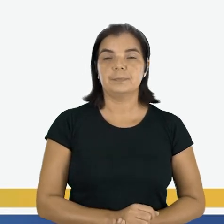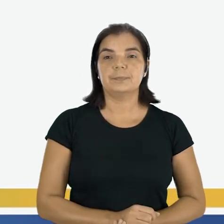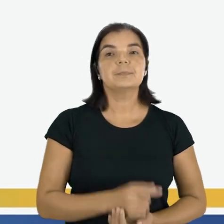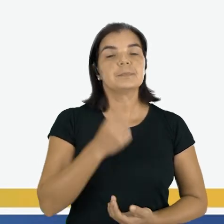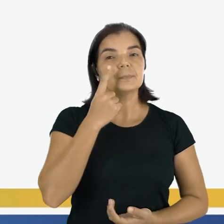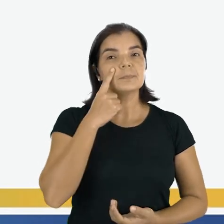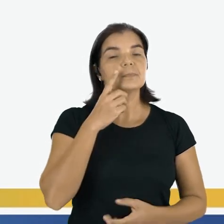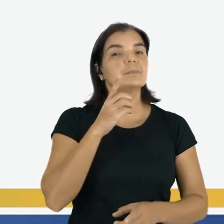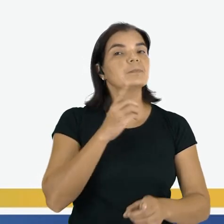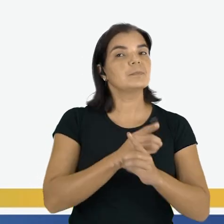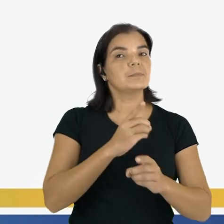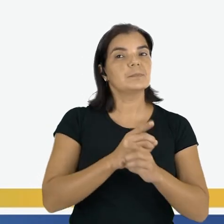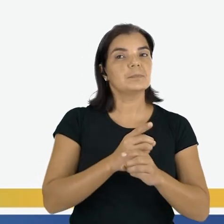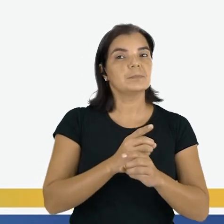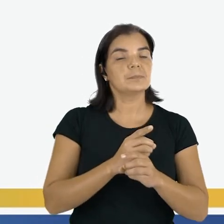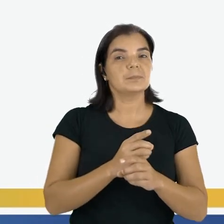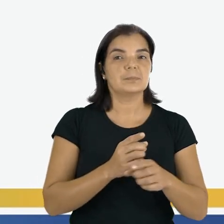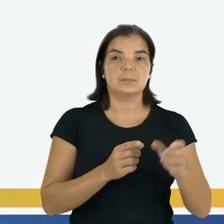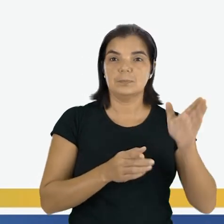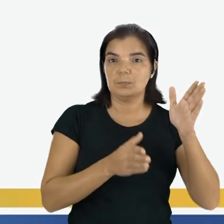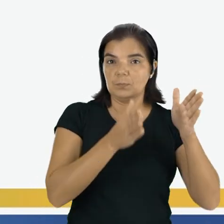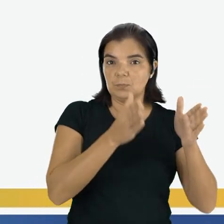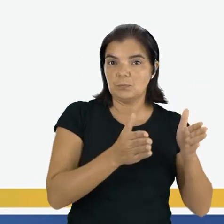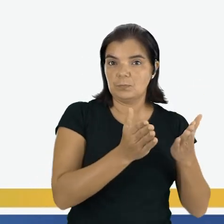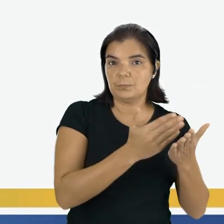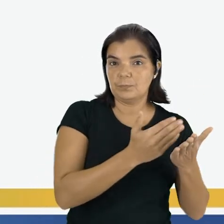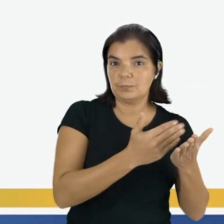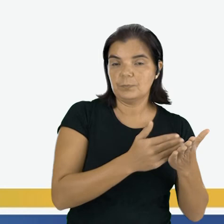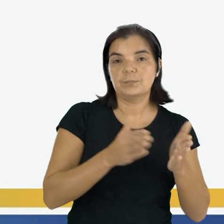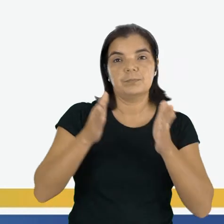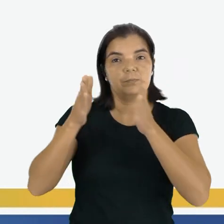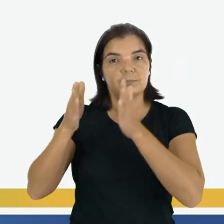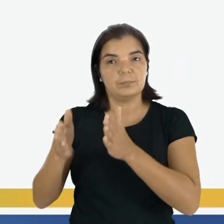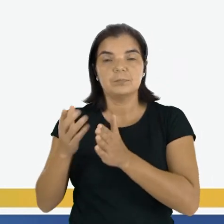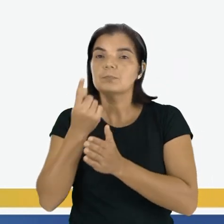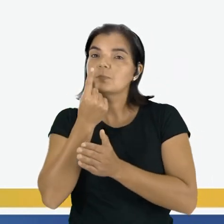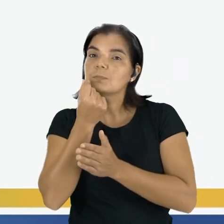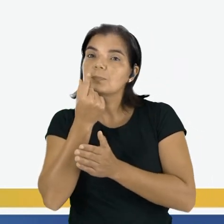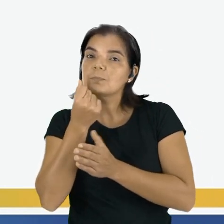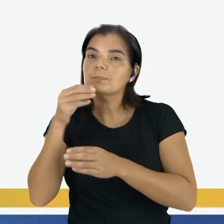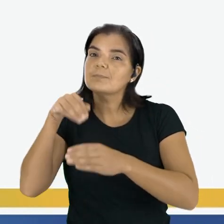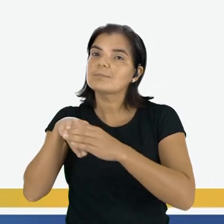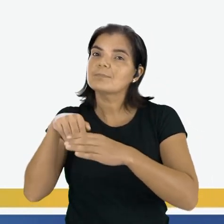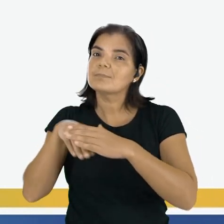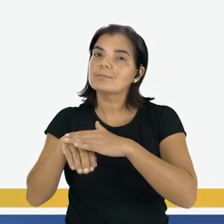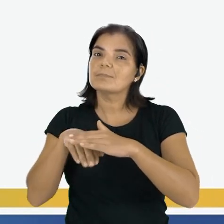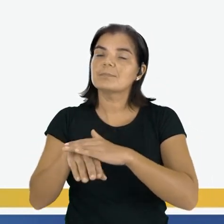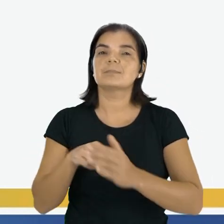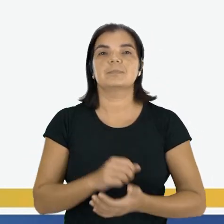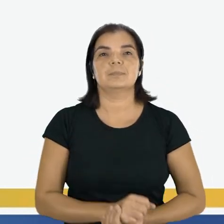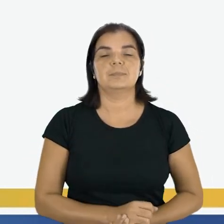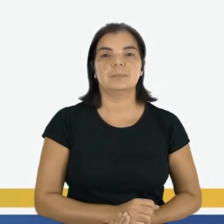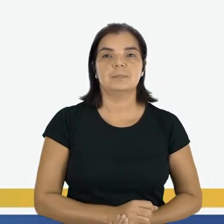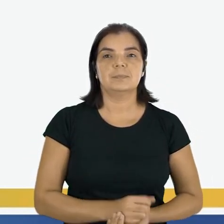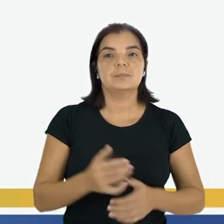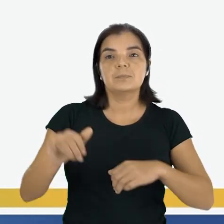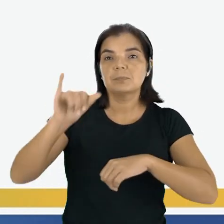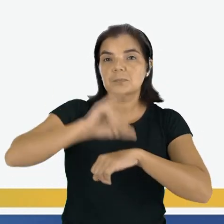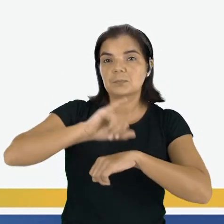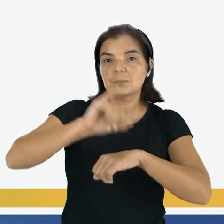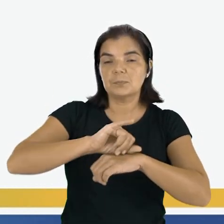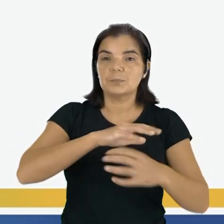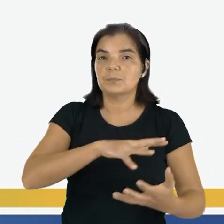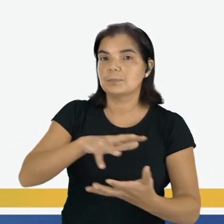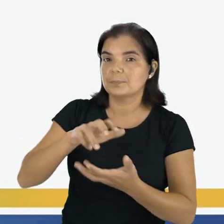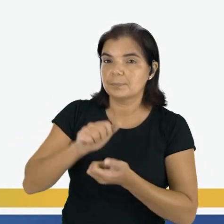Vamos localizar o objeto que está entre o livro e o porta-lápis da mesa da professora. Em cima da mesa tem